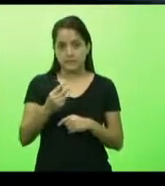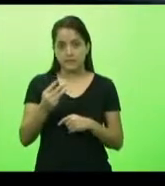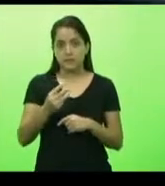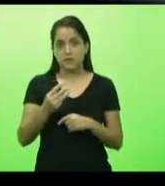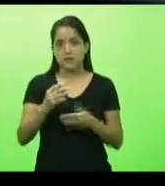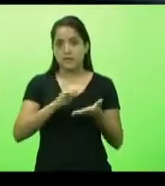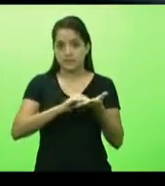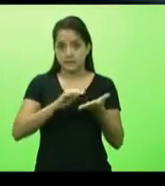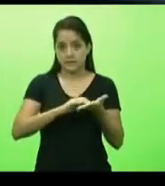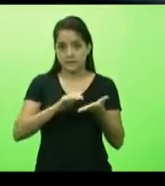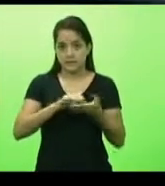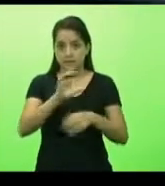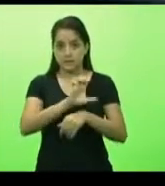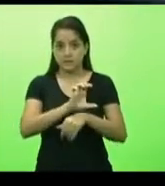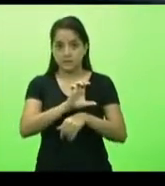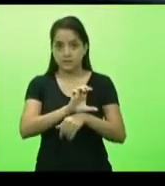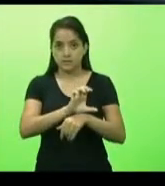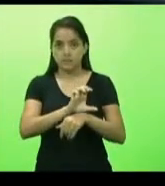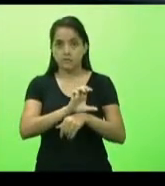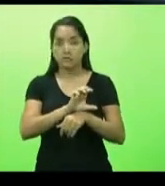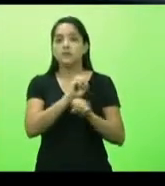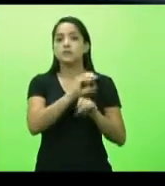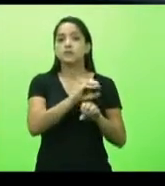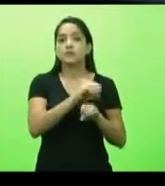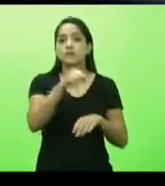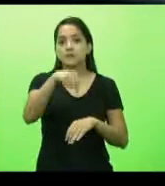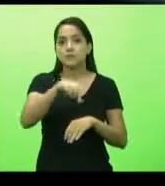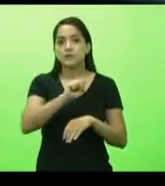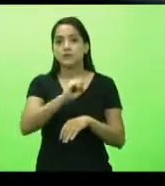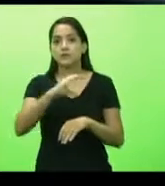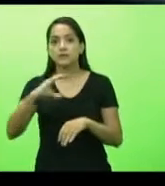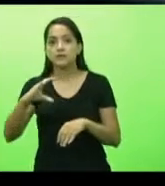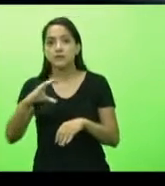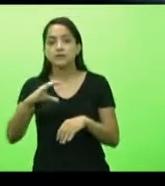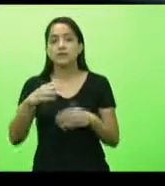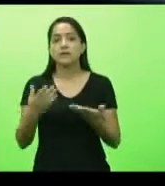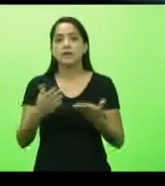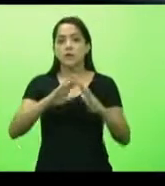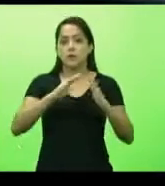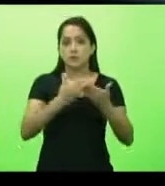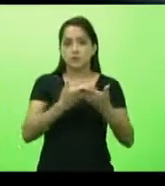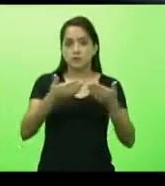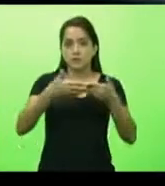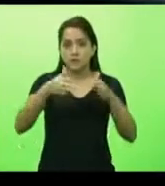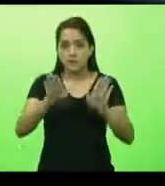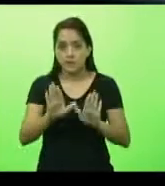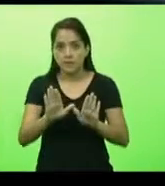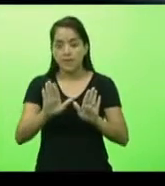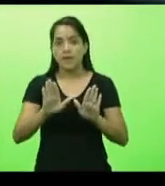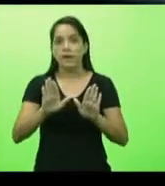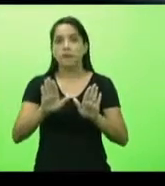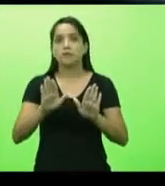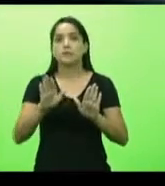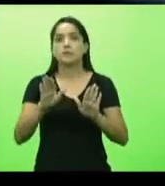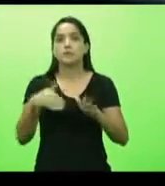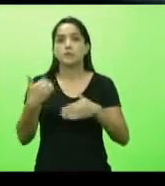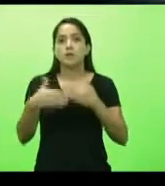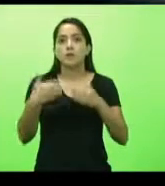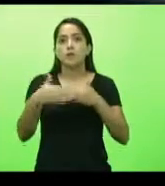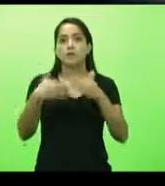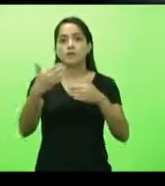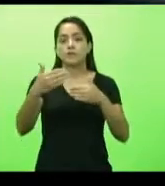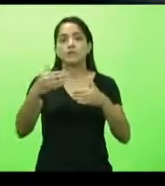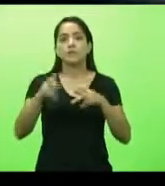Secretaria Estadual de Educação de Santa Catarina aponta que com as escolas abertas movimentamos 16% da